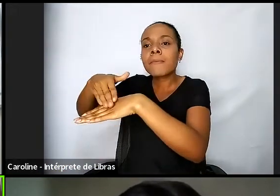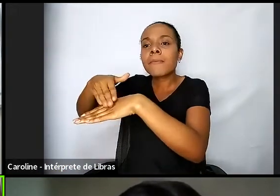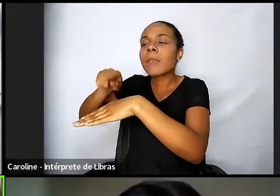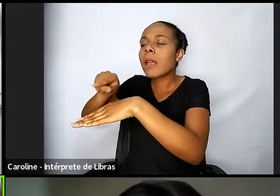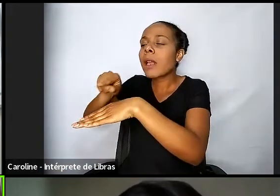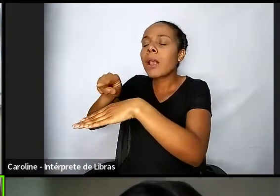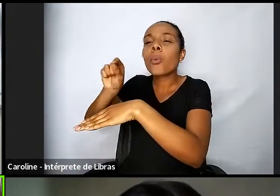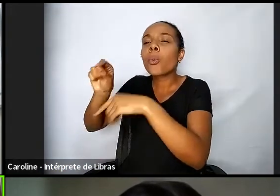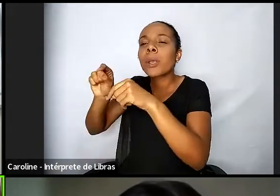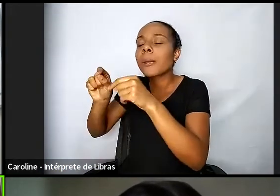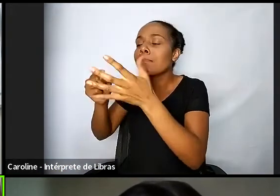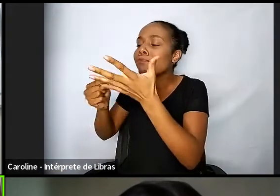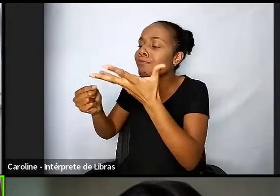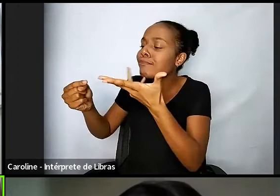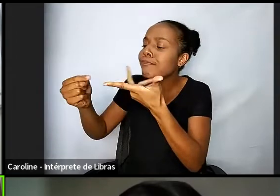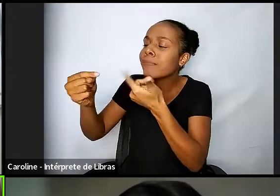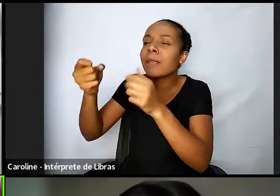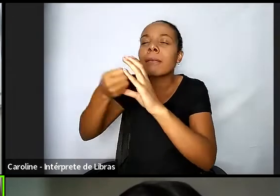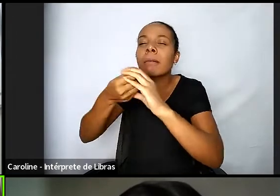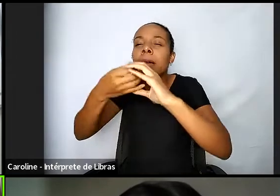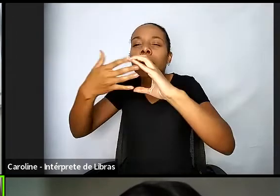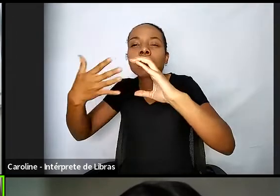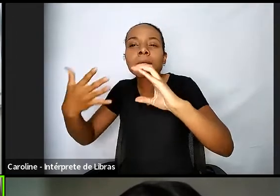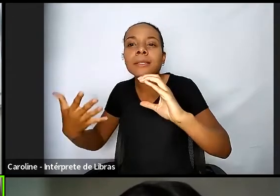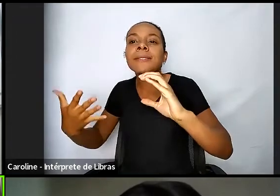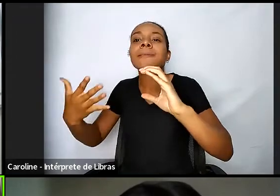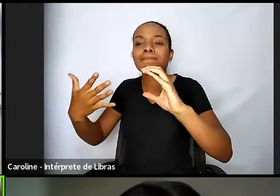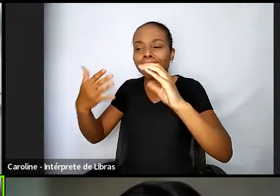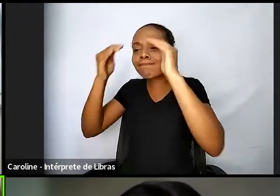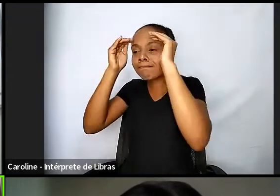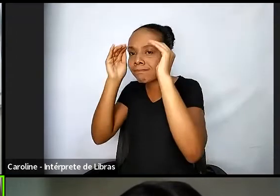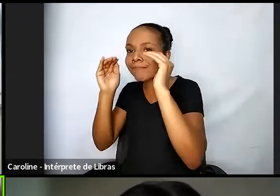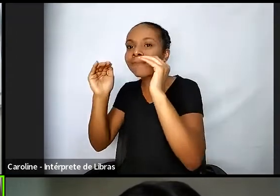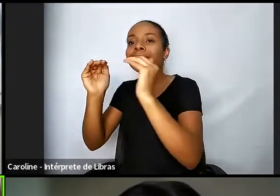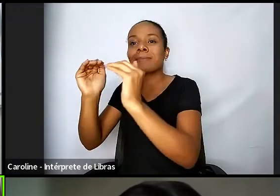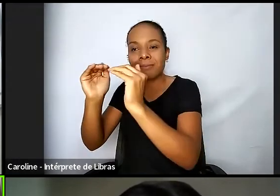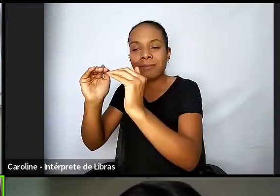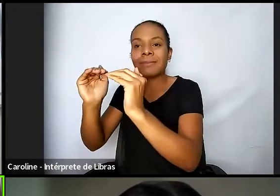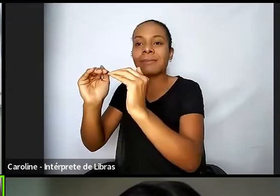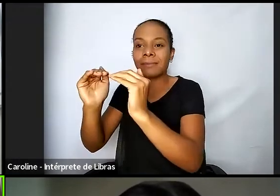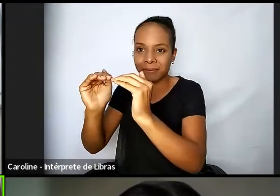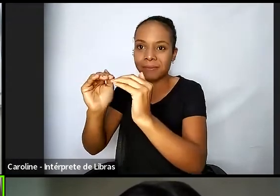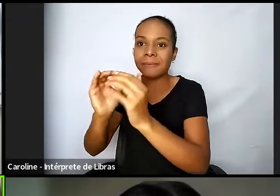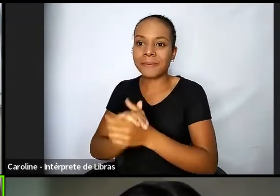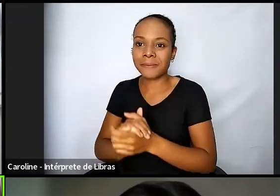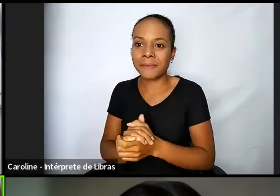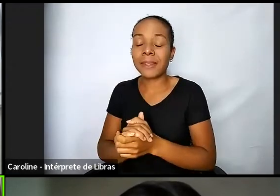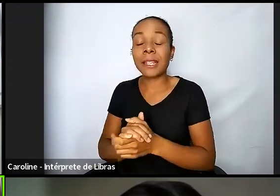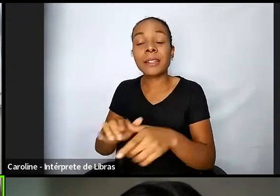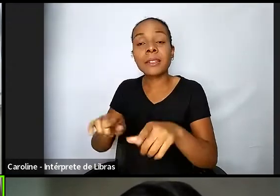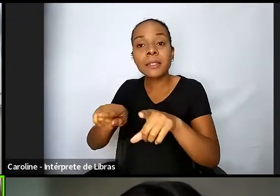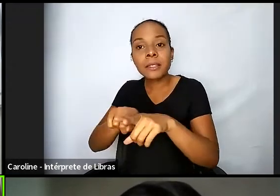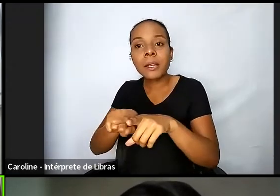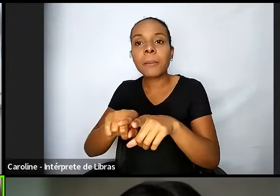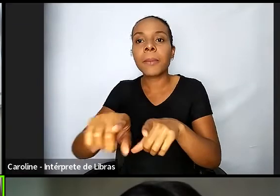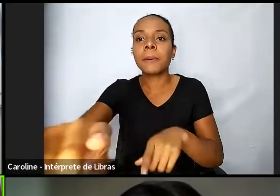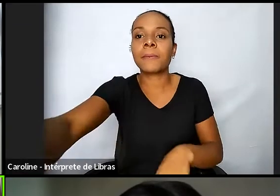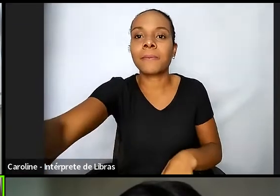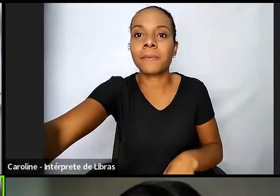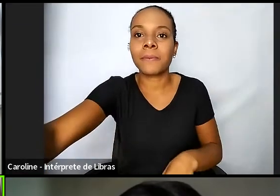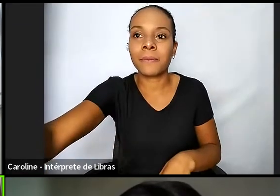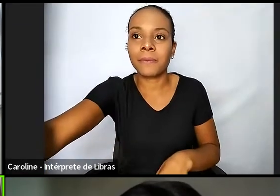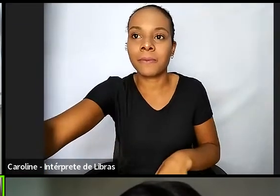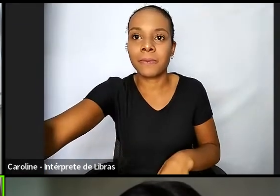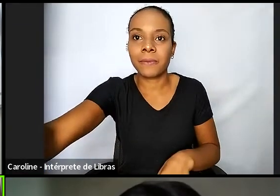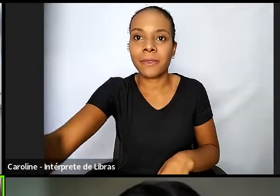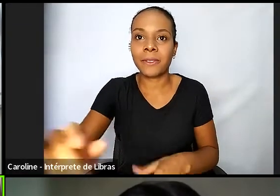pelo que ela tem enquanto possibilidade de gerir